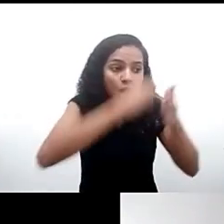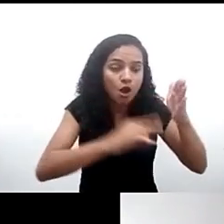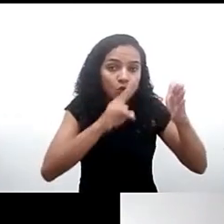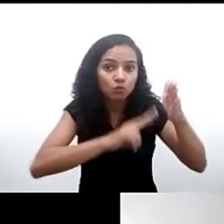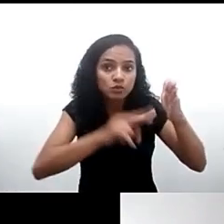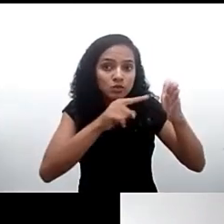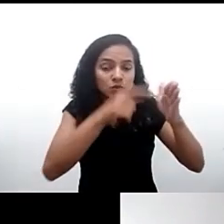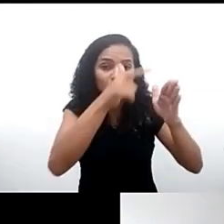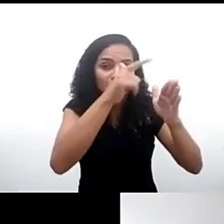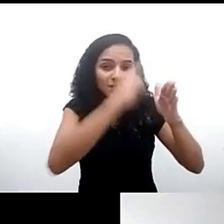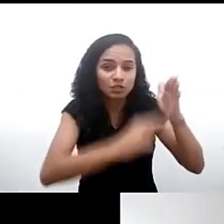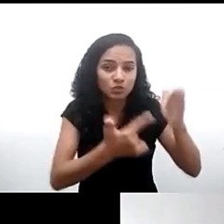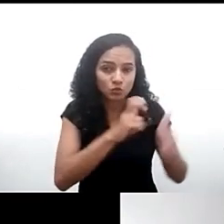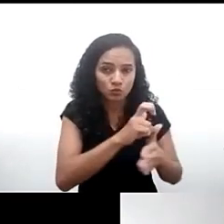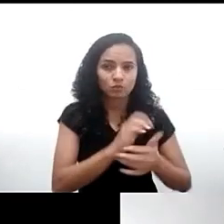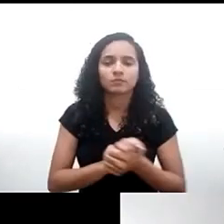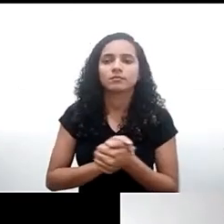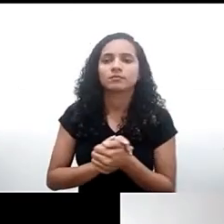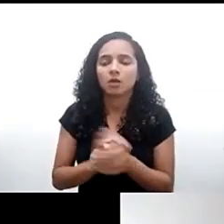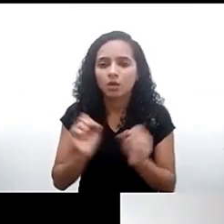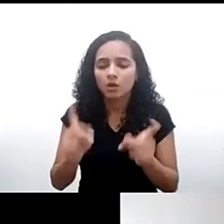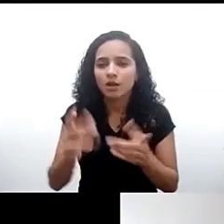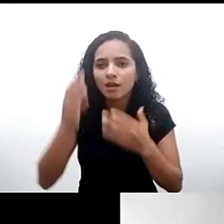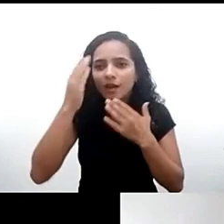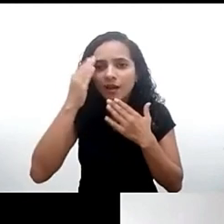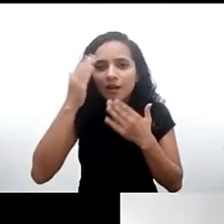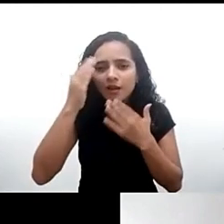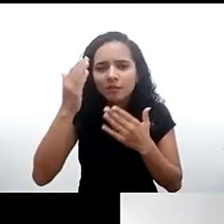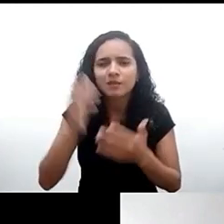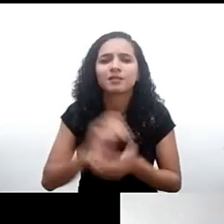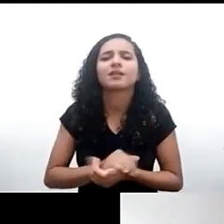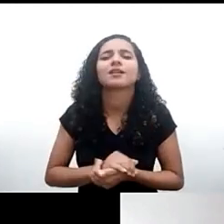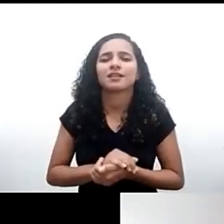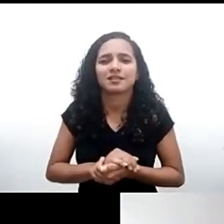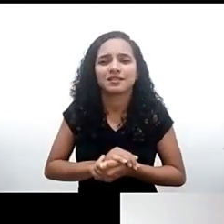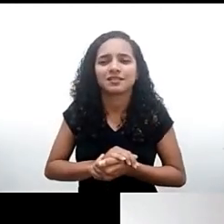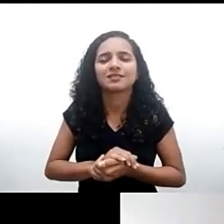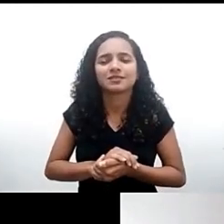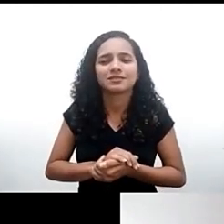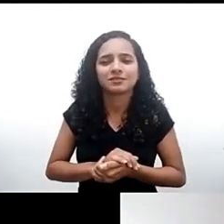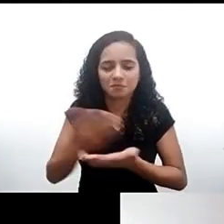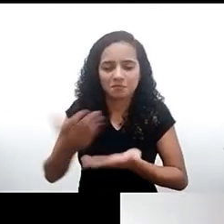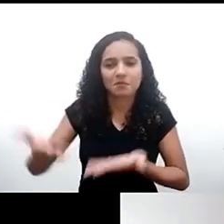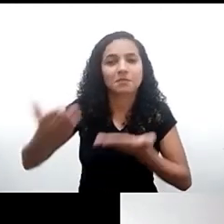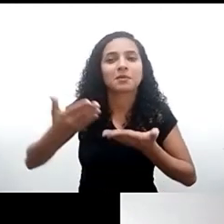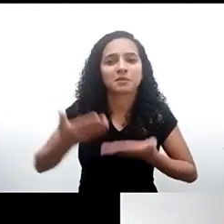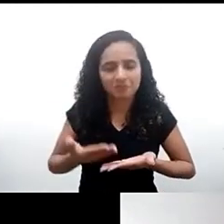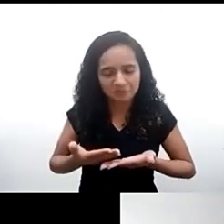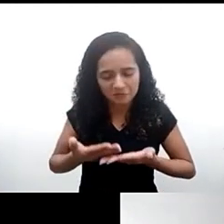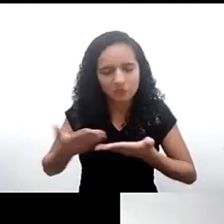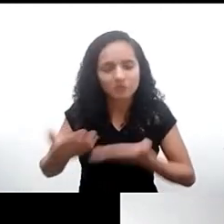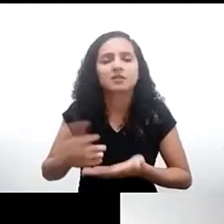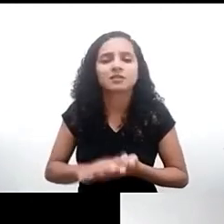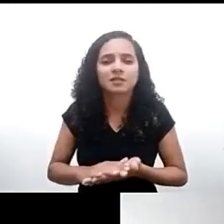sim por supuesto bueno muchísimas gracias claro muito obrigado por esse convite obrigado a toda a